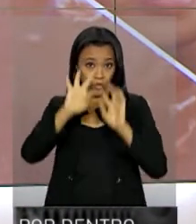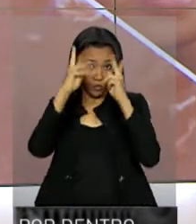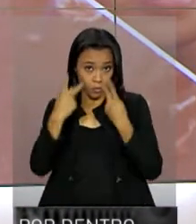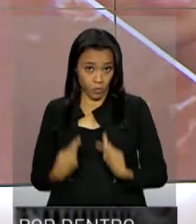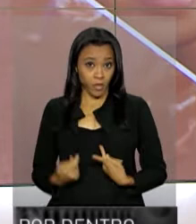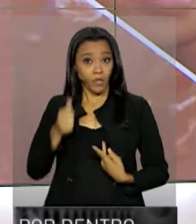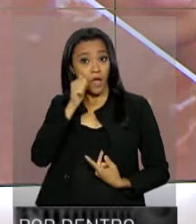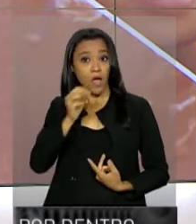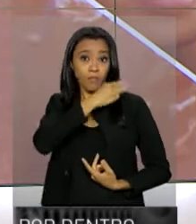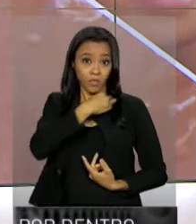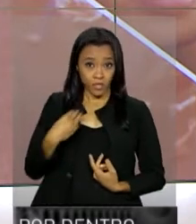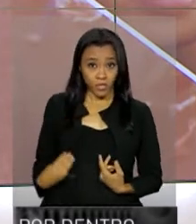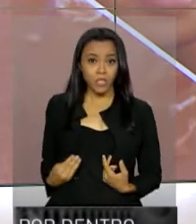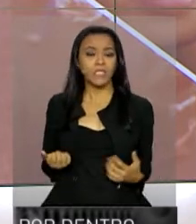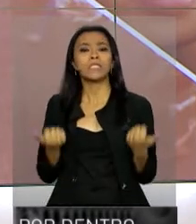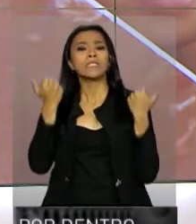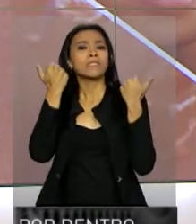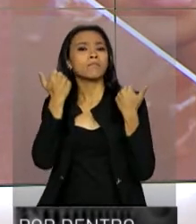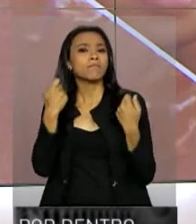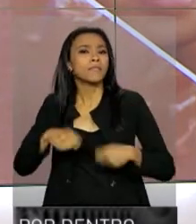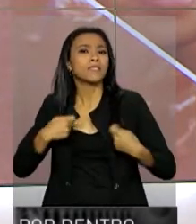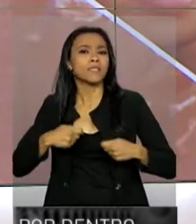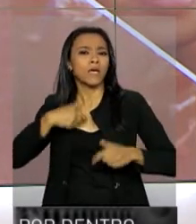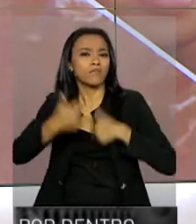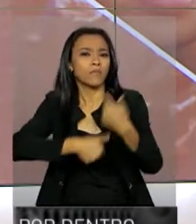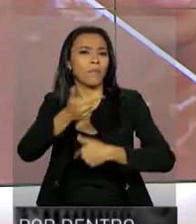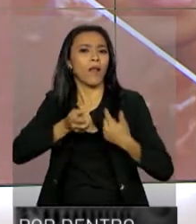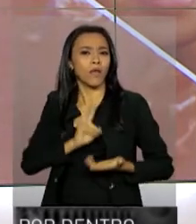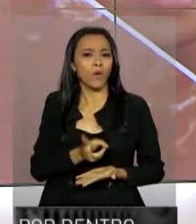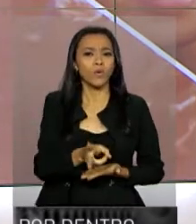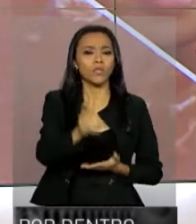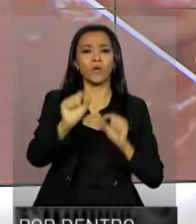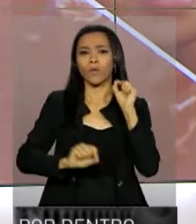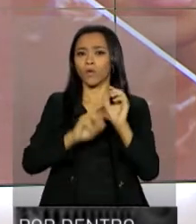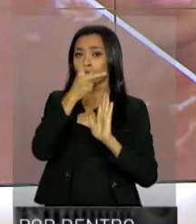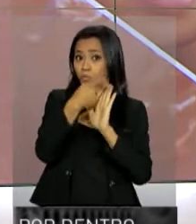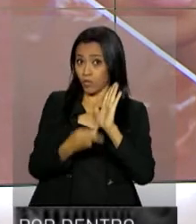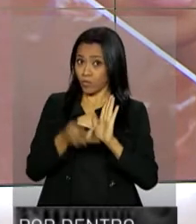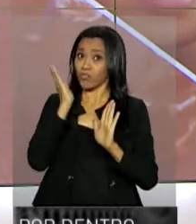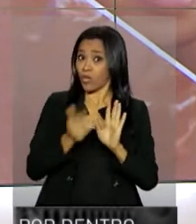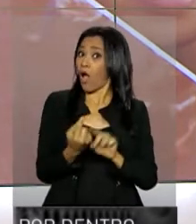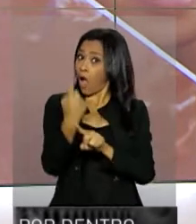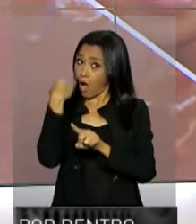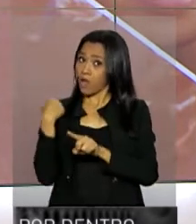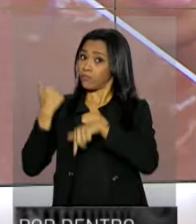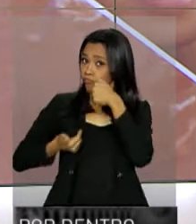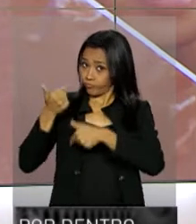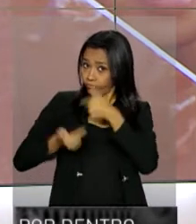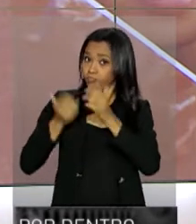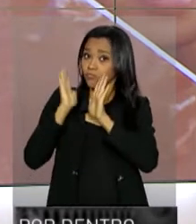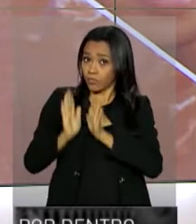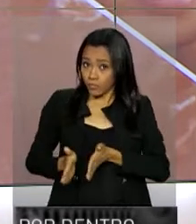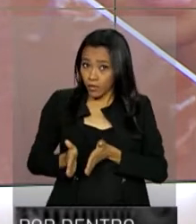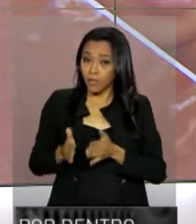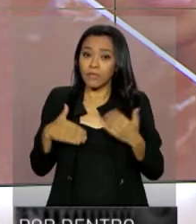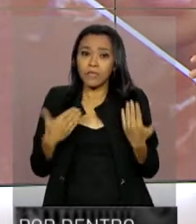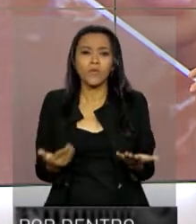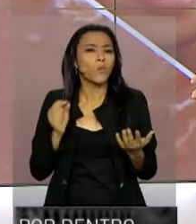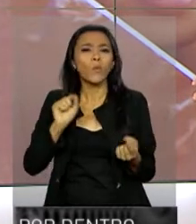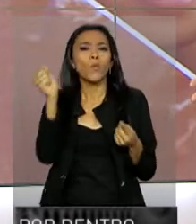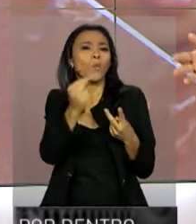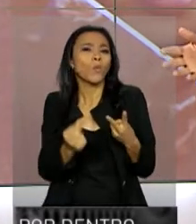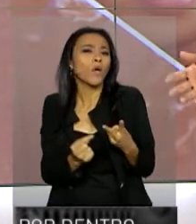a ministra Luiz Linda Valois pretende ampliar e dar continuidade aos projetos que já estavam sendo desenvolvidos pelo governo. São